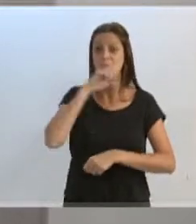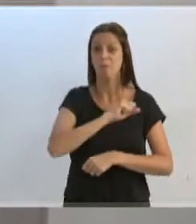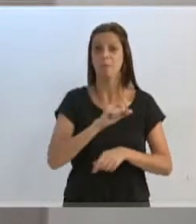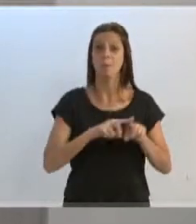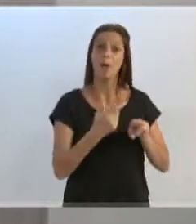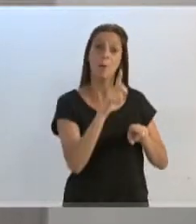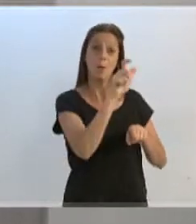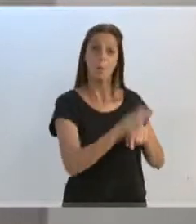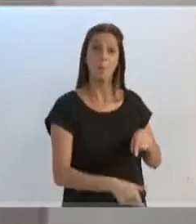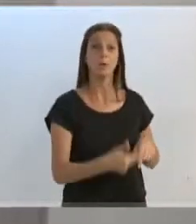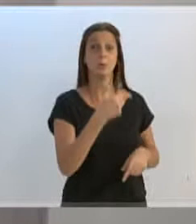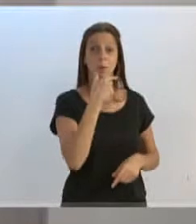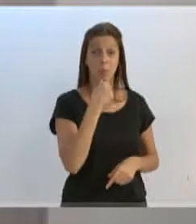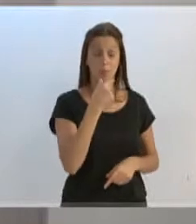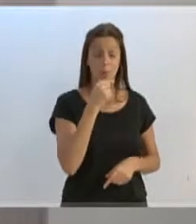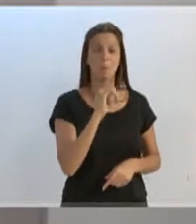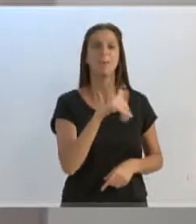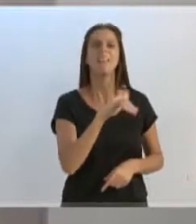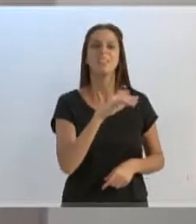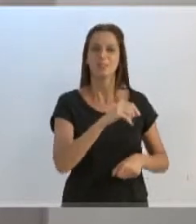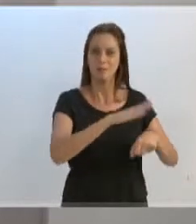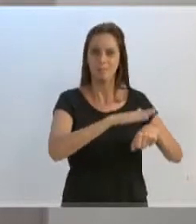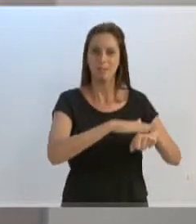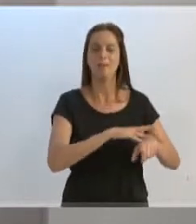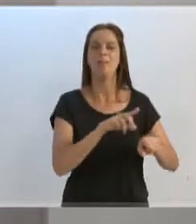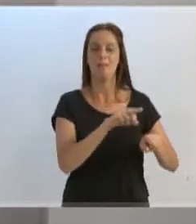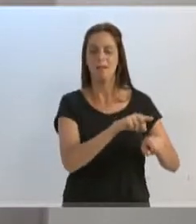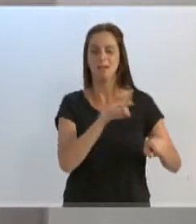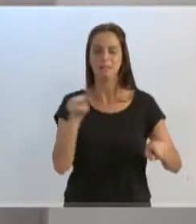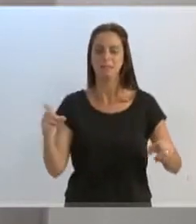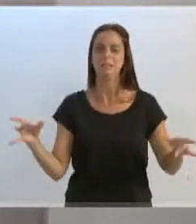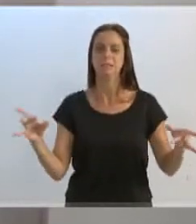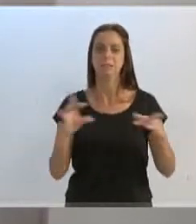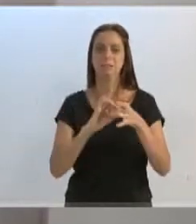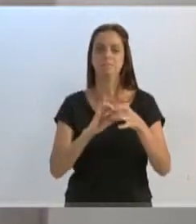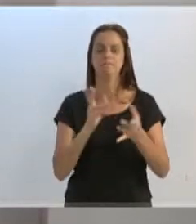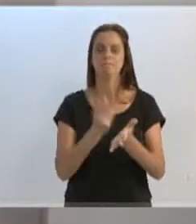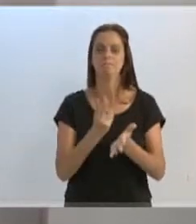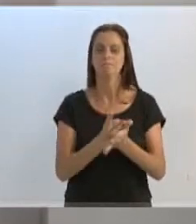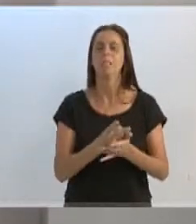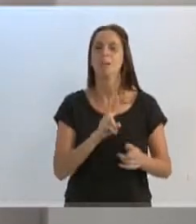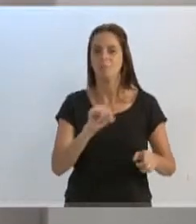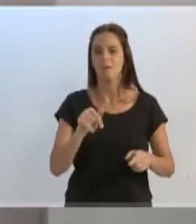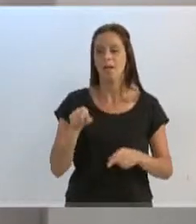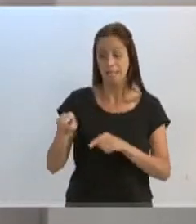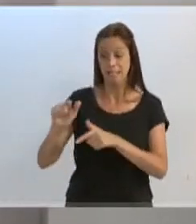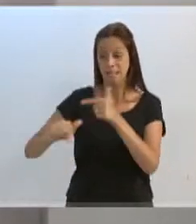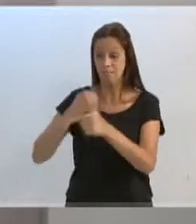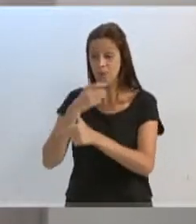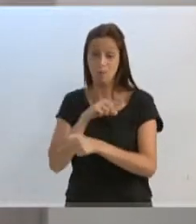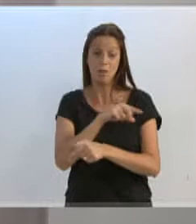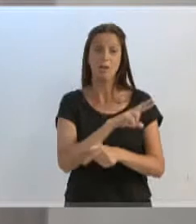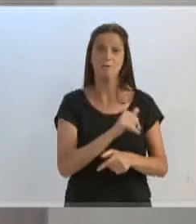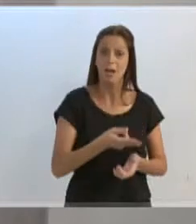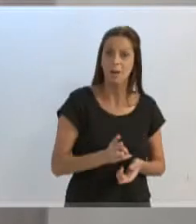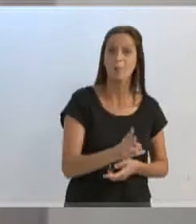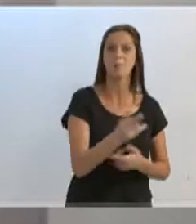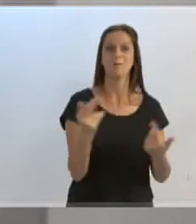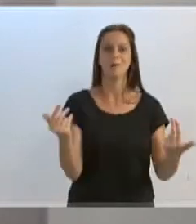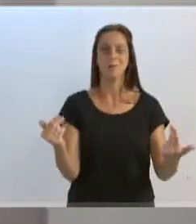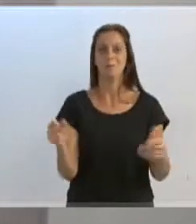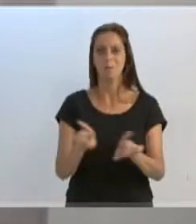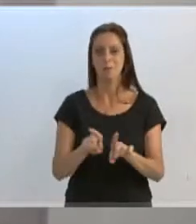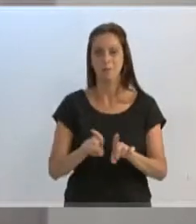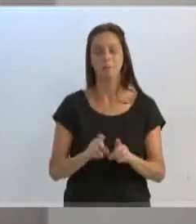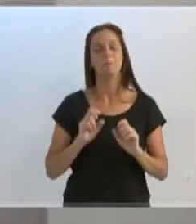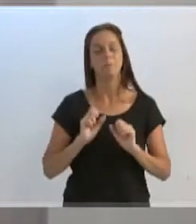sempre muito sintonizado com o Erno, com certeza vai dar continuidade a todo aquele trabalho que o Erno já plantava desde 2003. Concedam a parte ao vereador